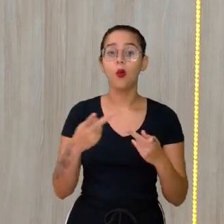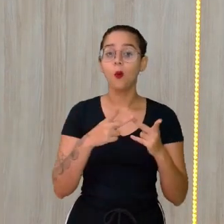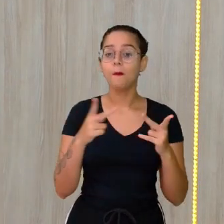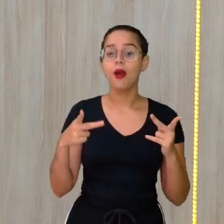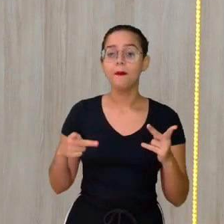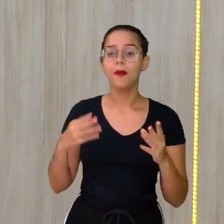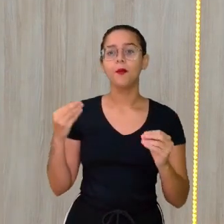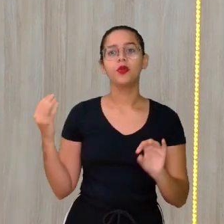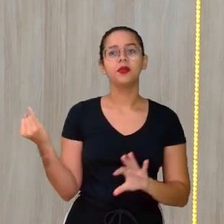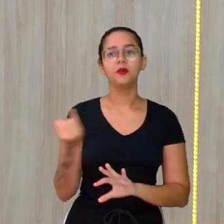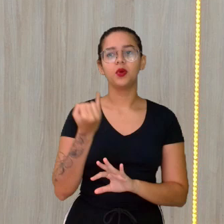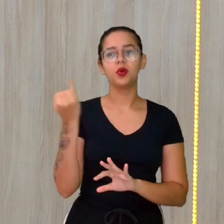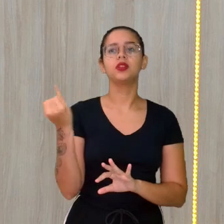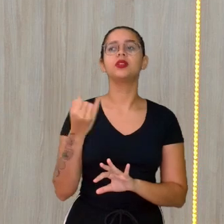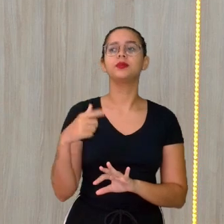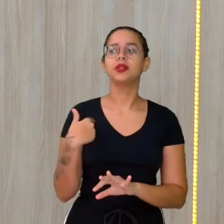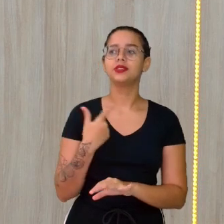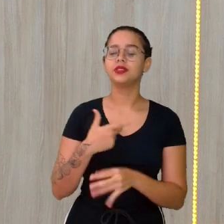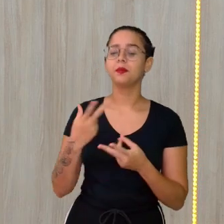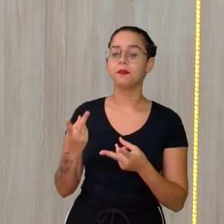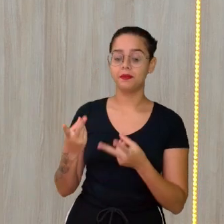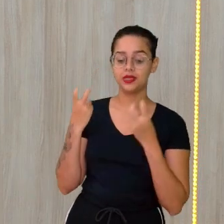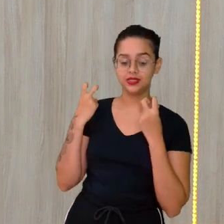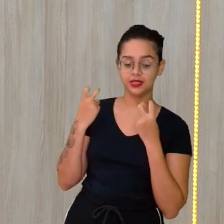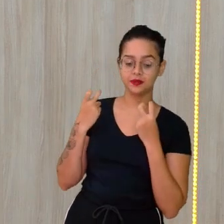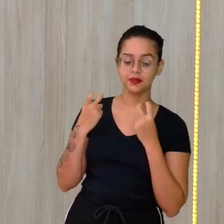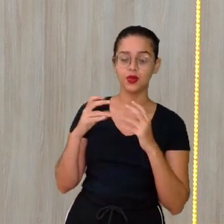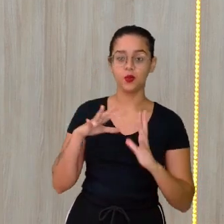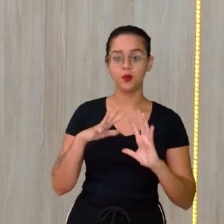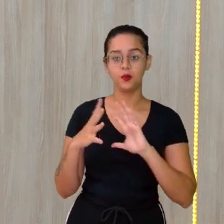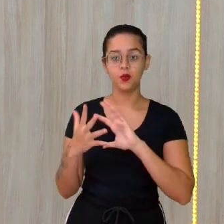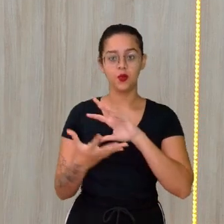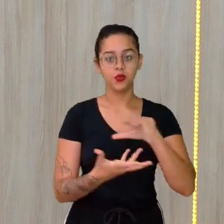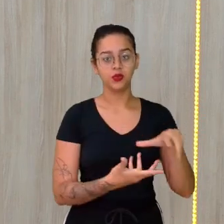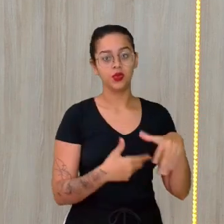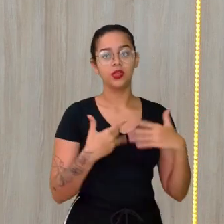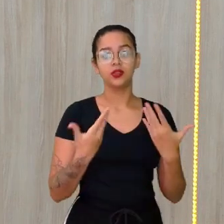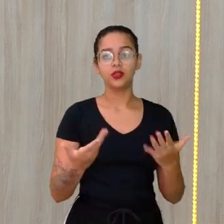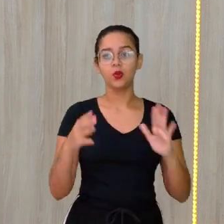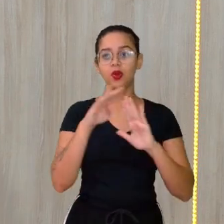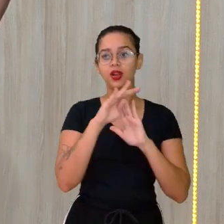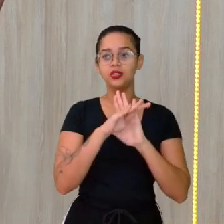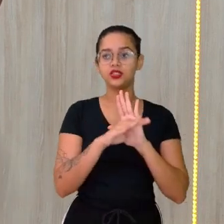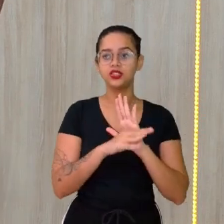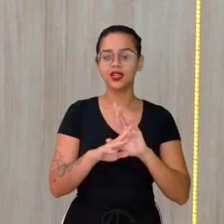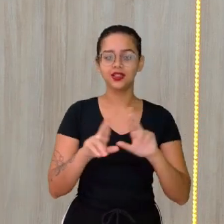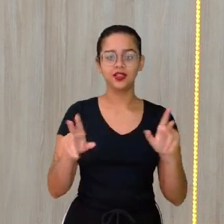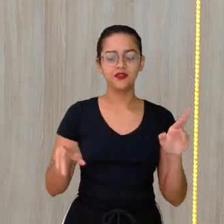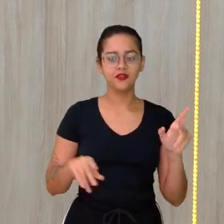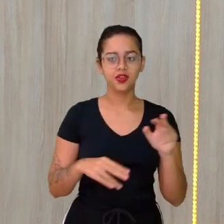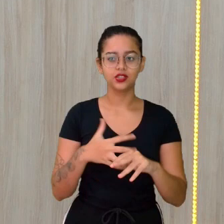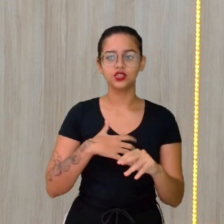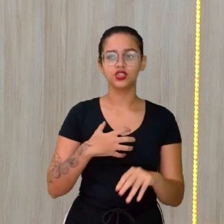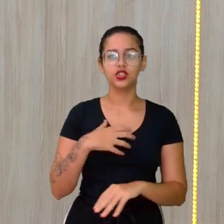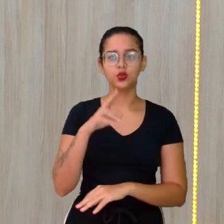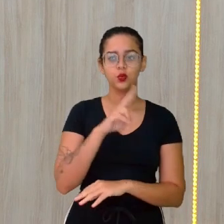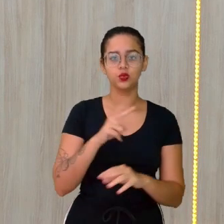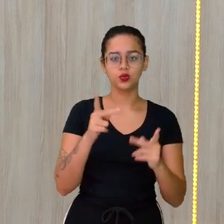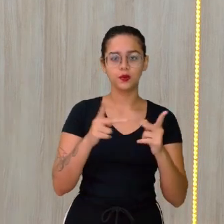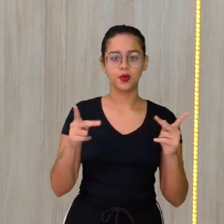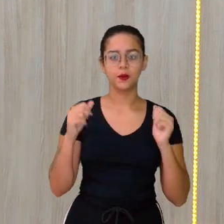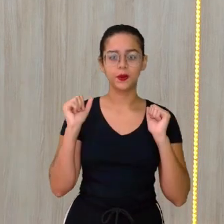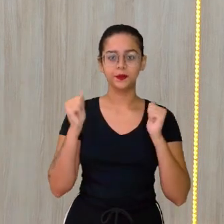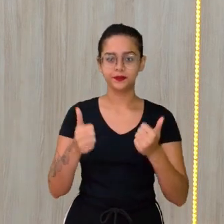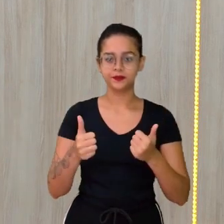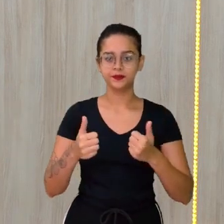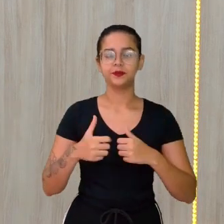mapas são muito importantes para a gente perceber esse mundo. Então, liste aí diferentes formas do uso desses mapas.